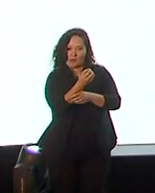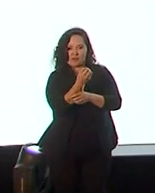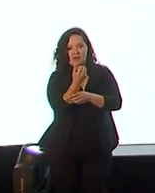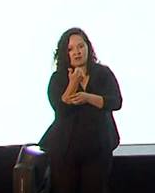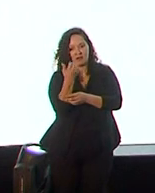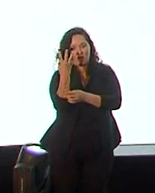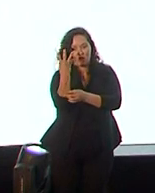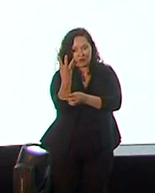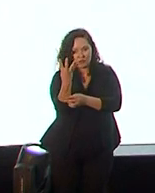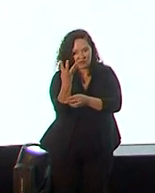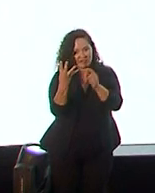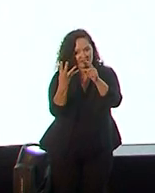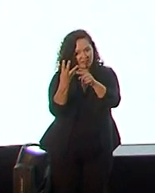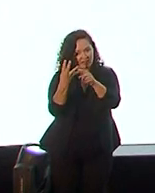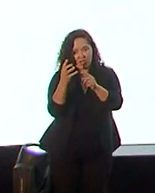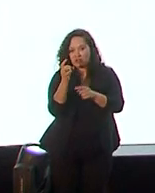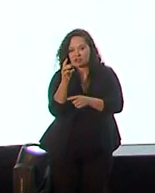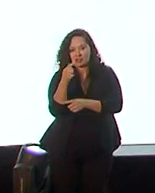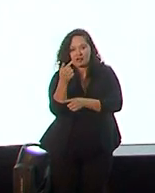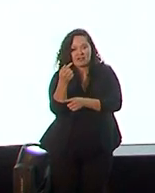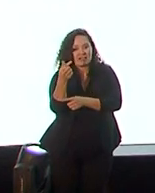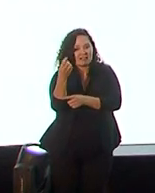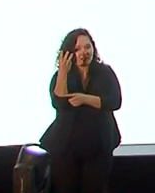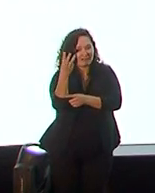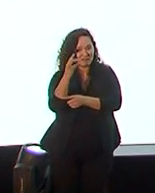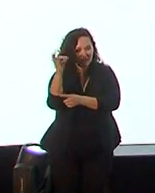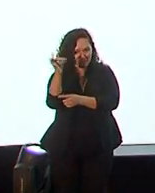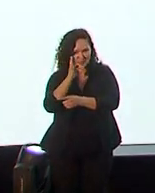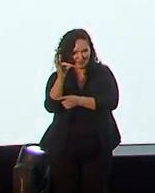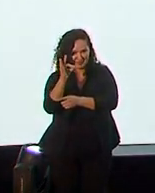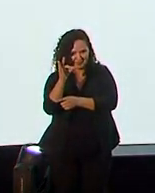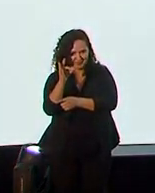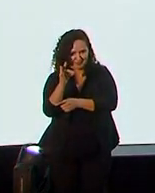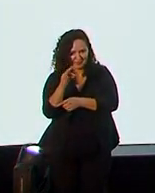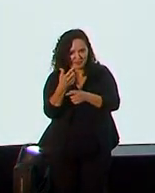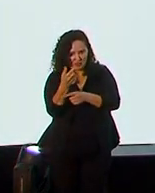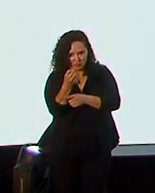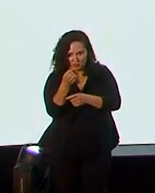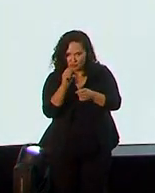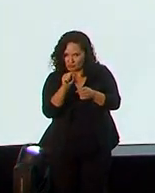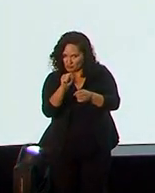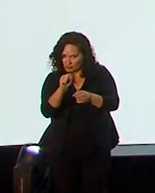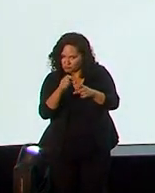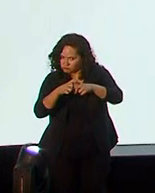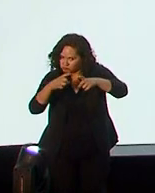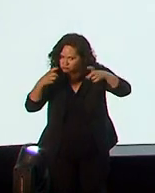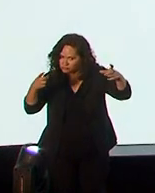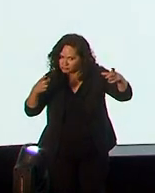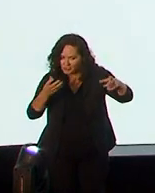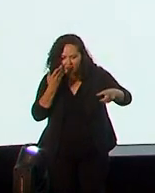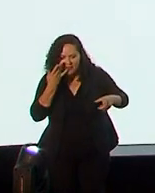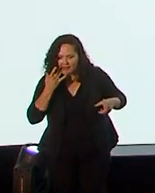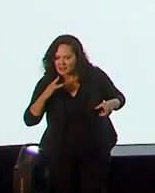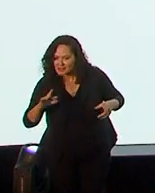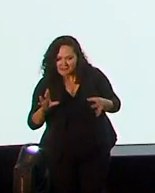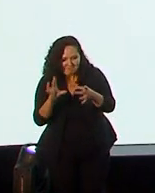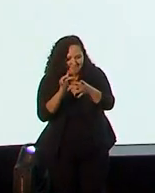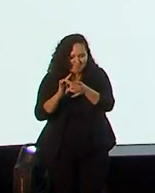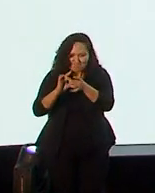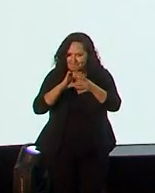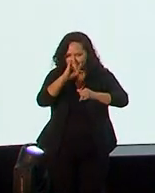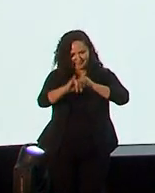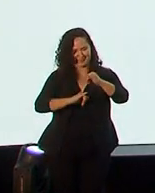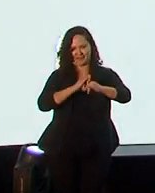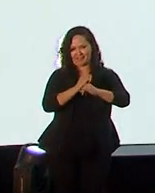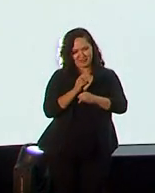73% utilizaram celular. Isso mostra essa tendência de que, cada vez mais, as crianças estão conectadas também,